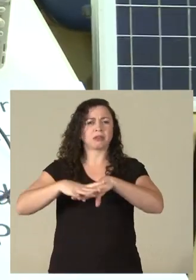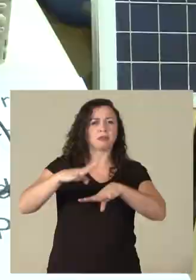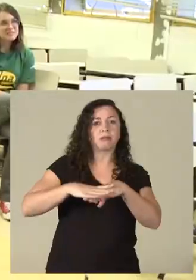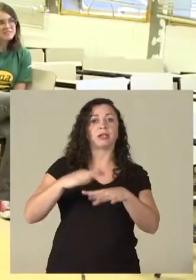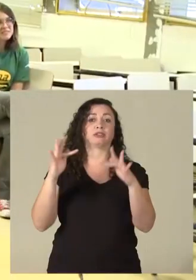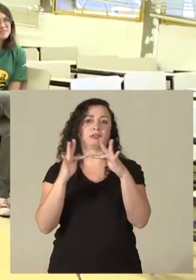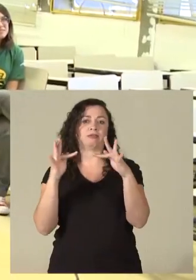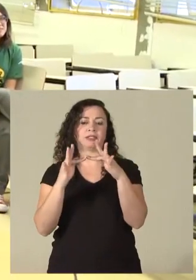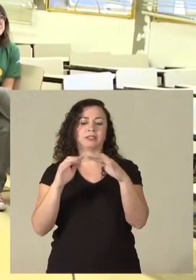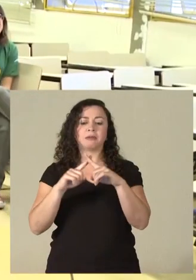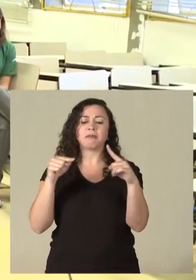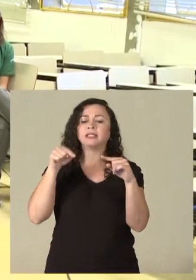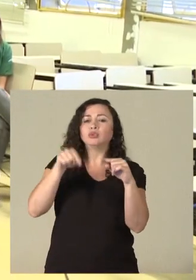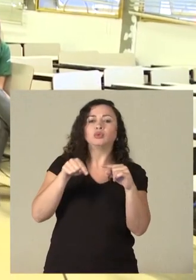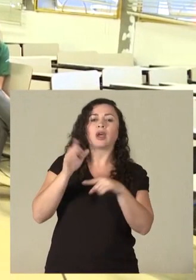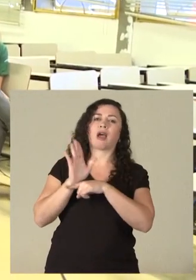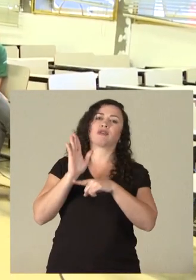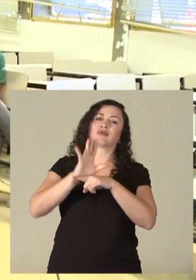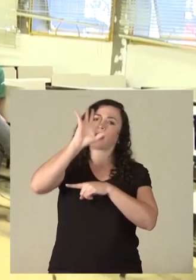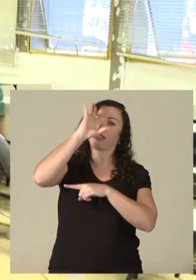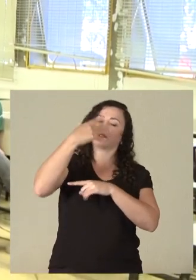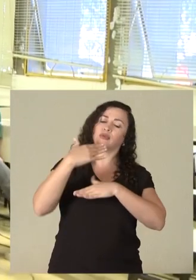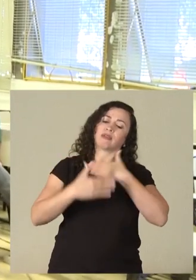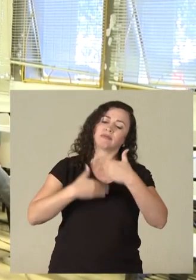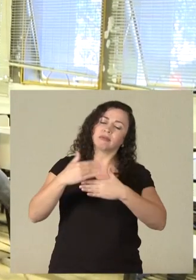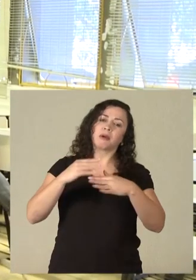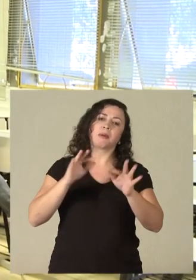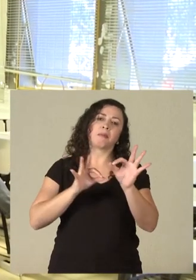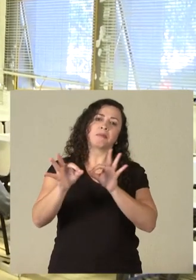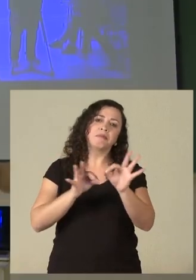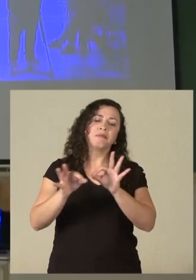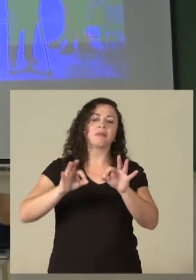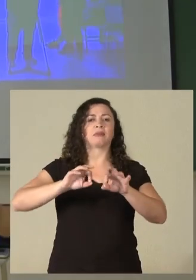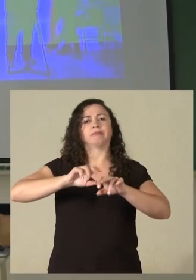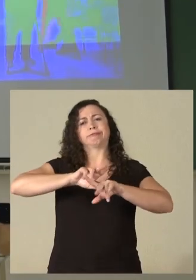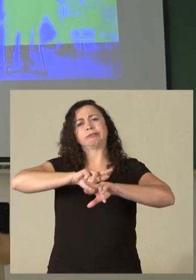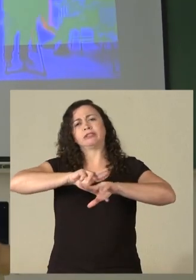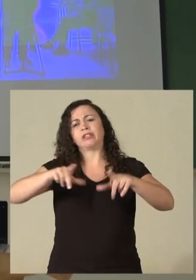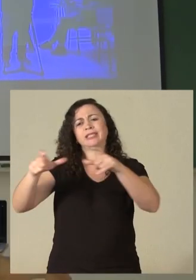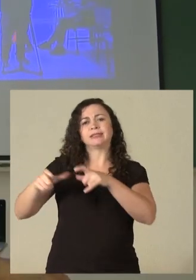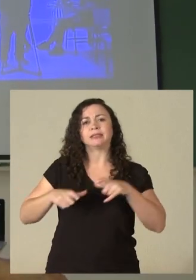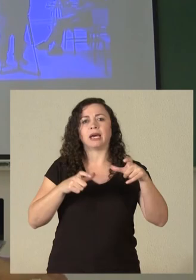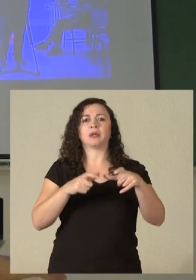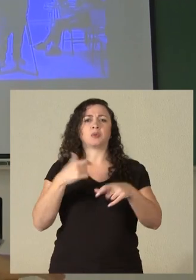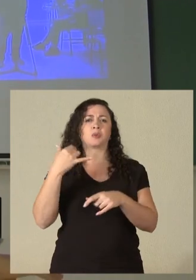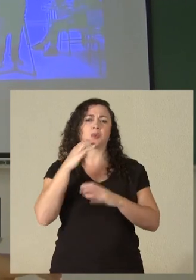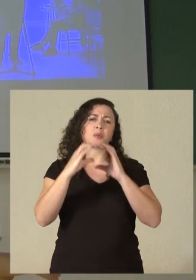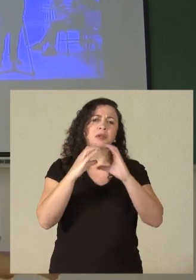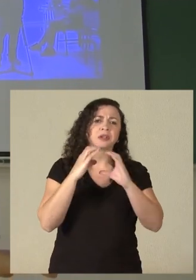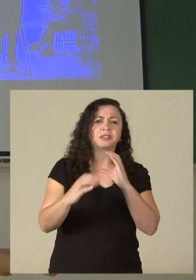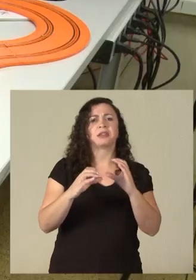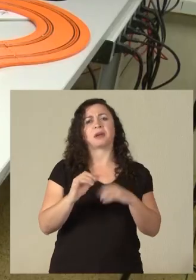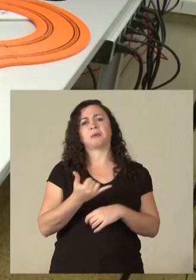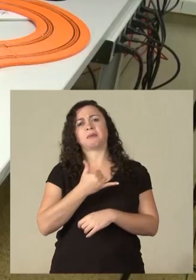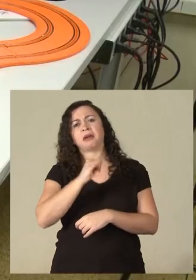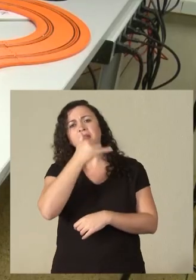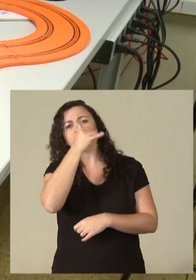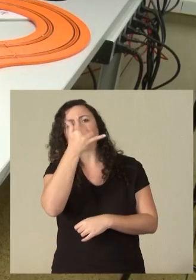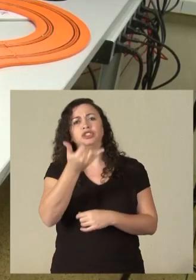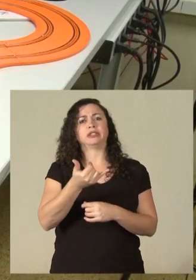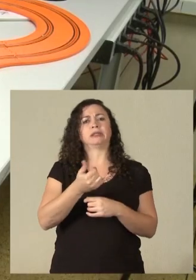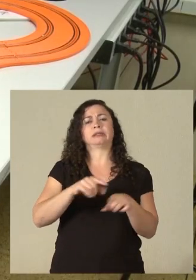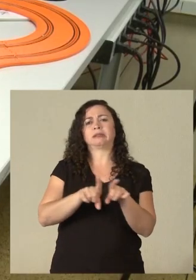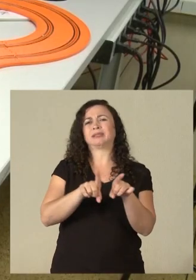o fim. Você usa isso para resolver problemas nas mais diversas áreas, em termos de comunicações, geração distribuída de energia,